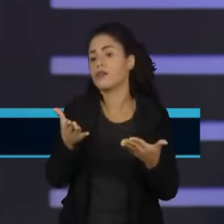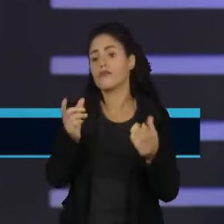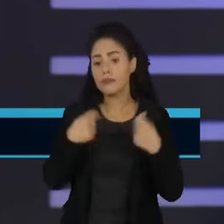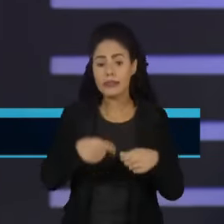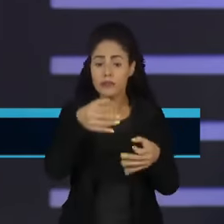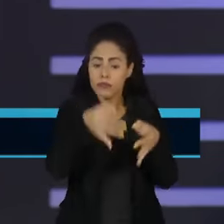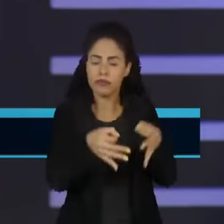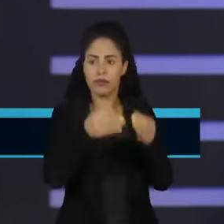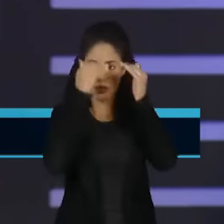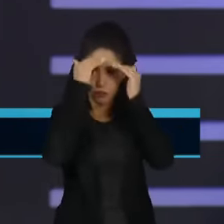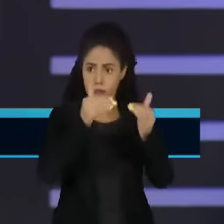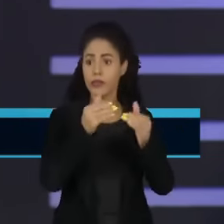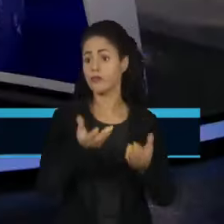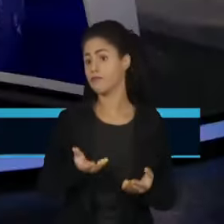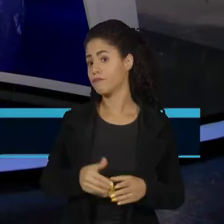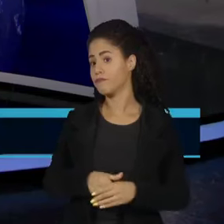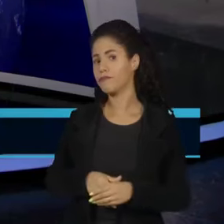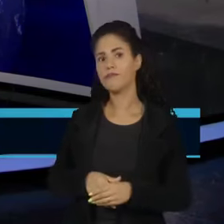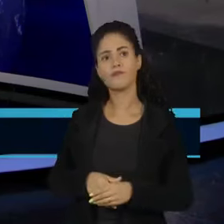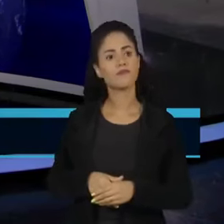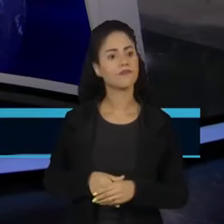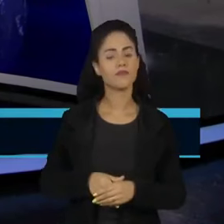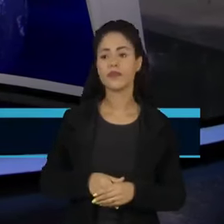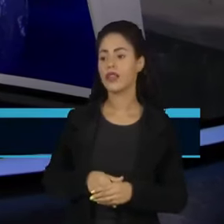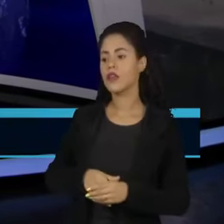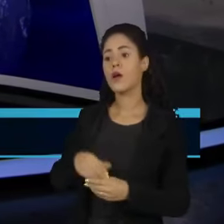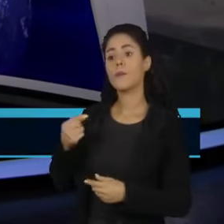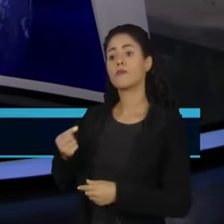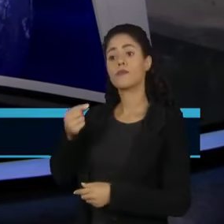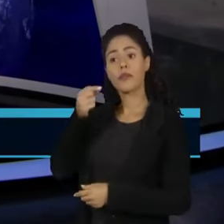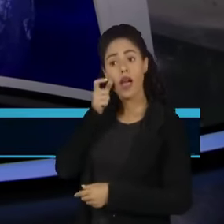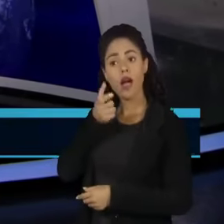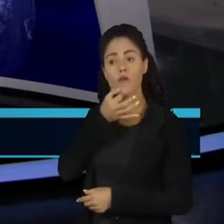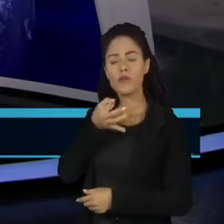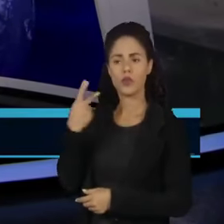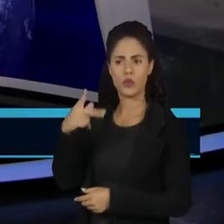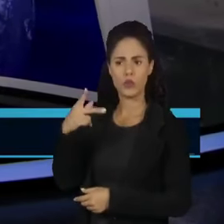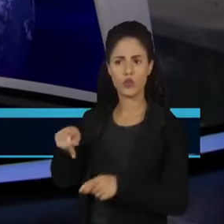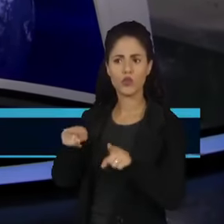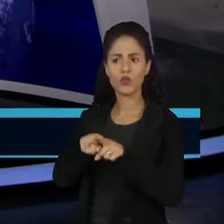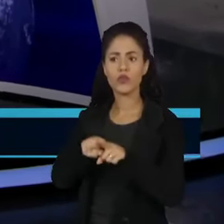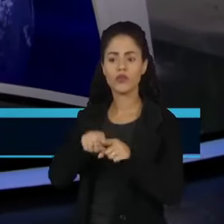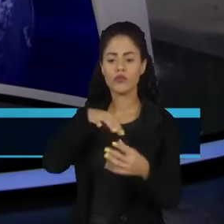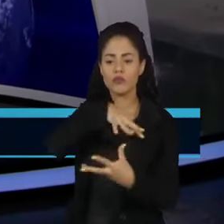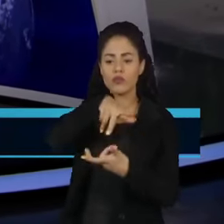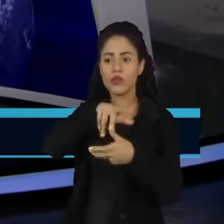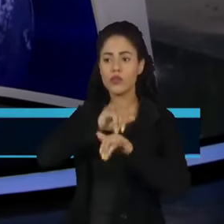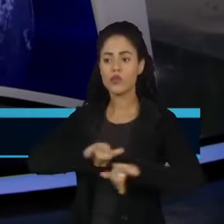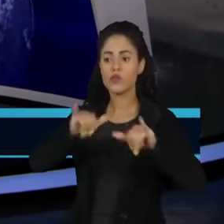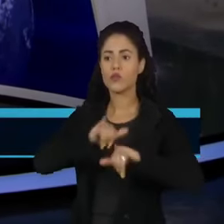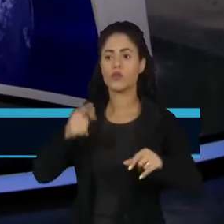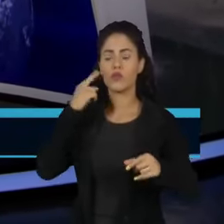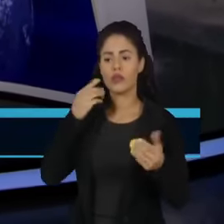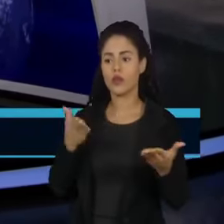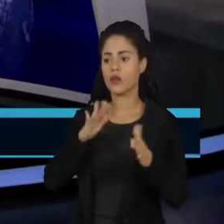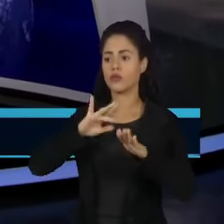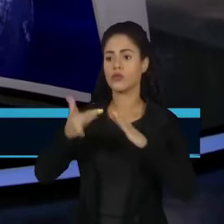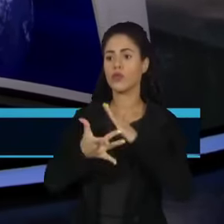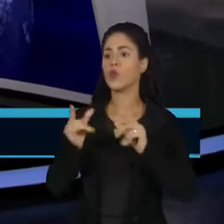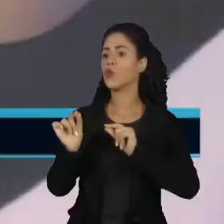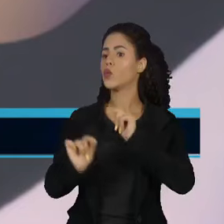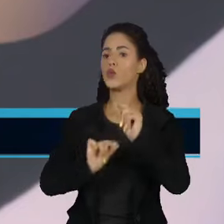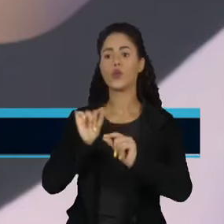por poder. Na sua visão, Hélida, qual é papel do Brasil no cenário global de regulação de redes sociais?